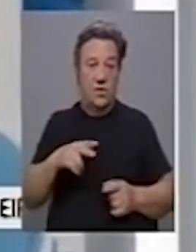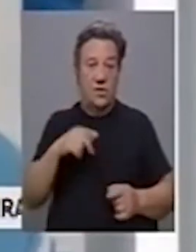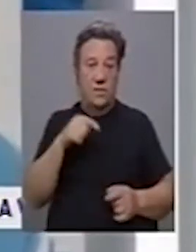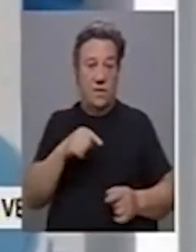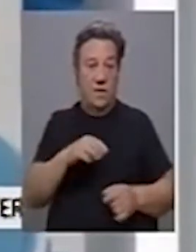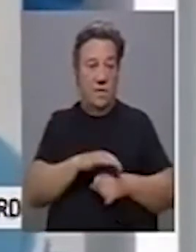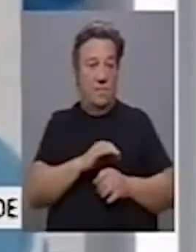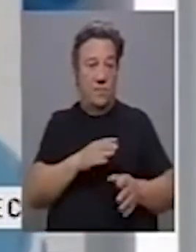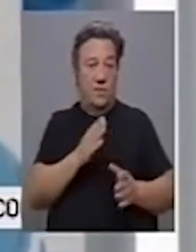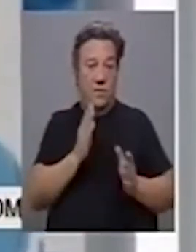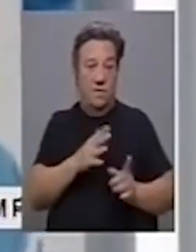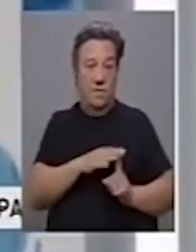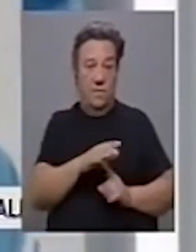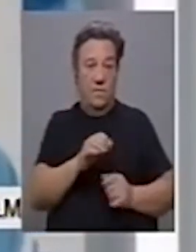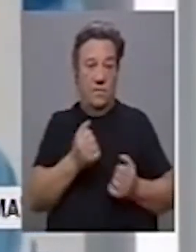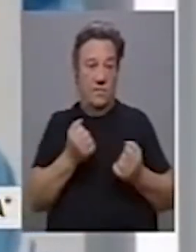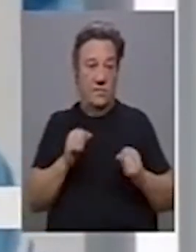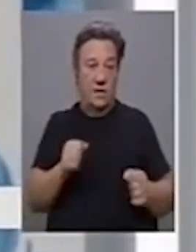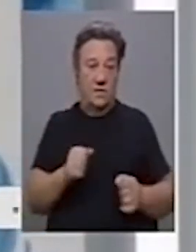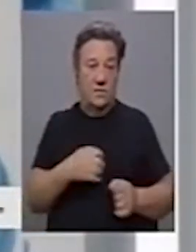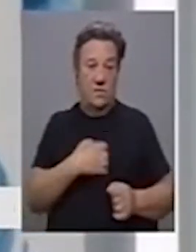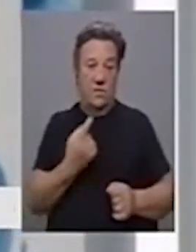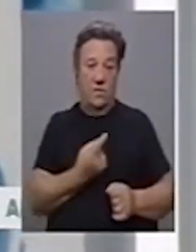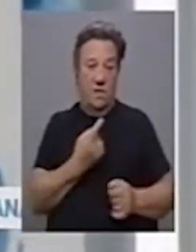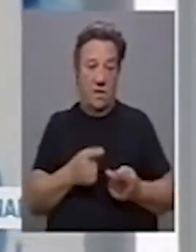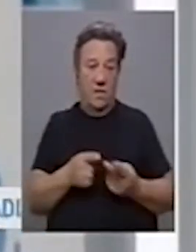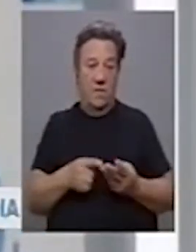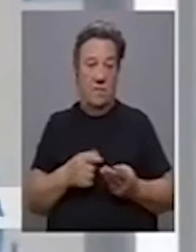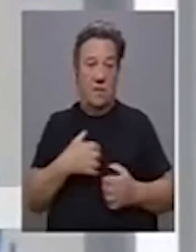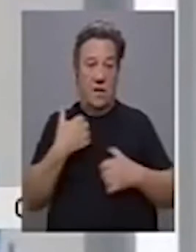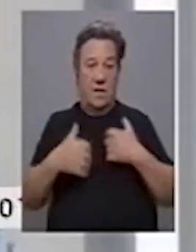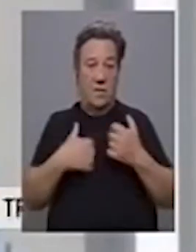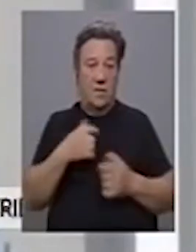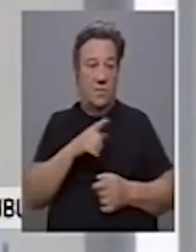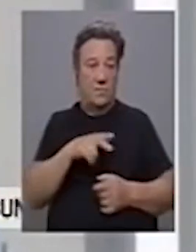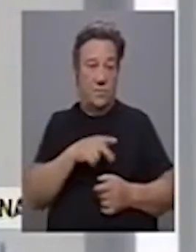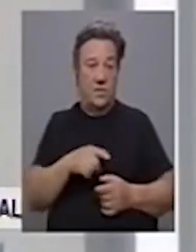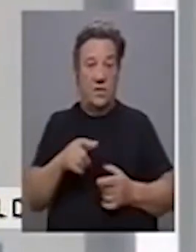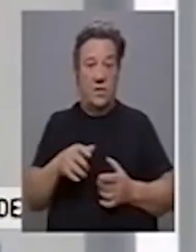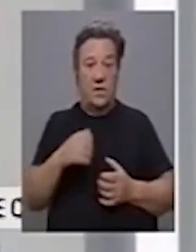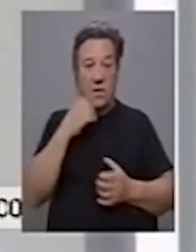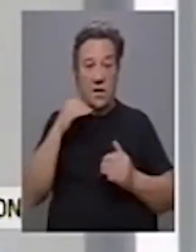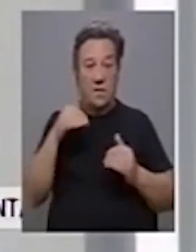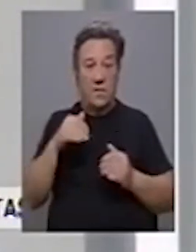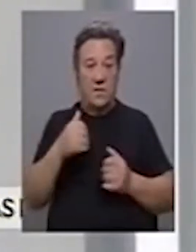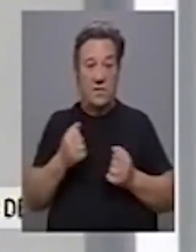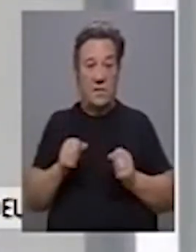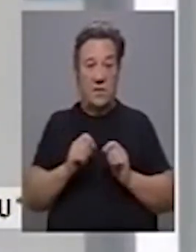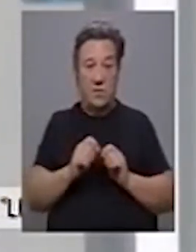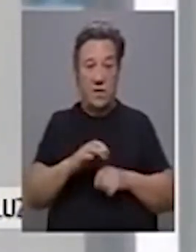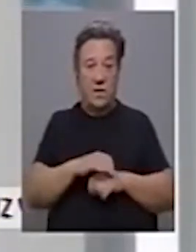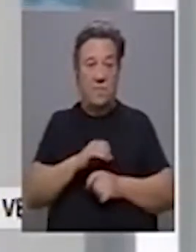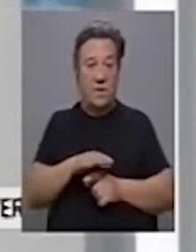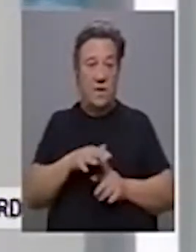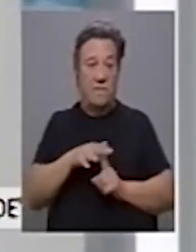país, a pandemia teve impacto no stress, solidão e irritabilidade dos portugueses. O agravamento do stress durante a pandemia